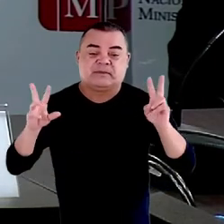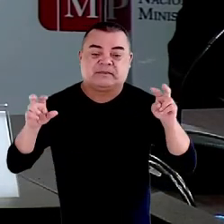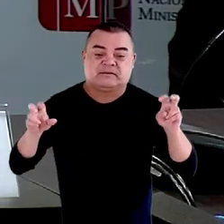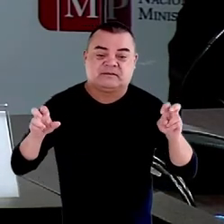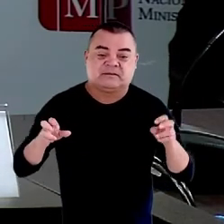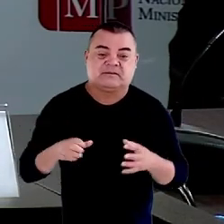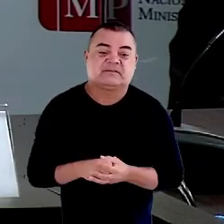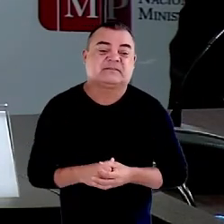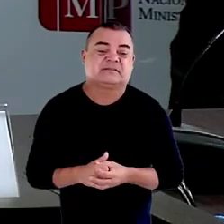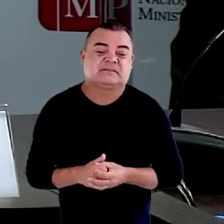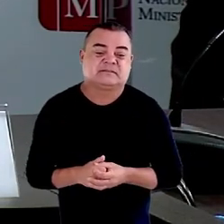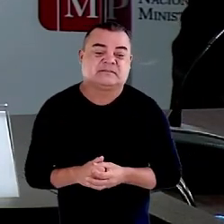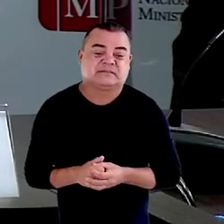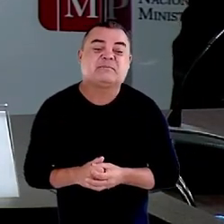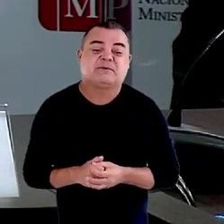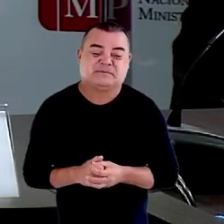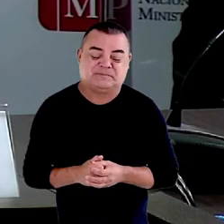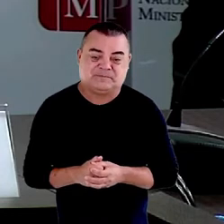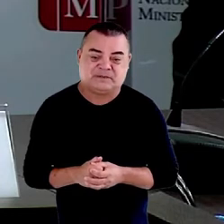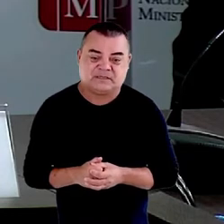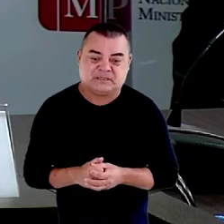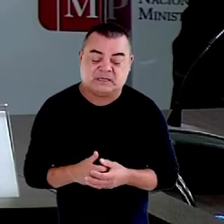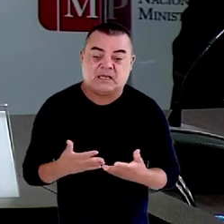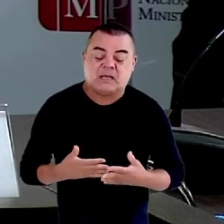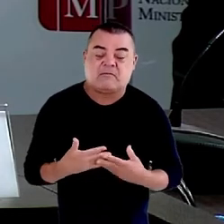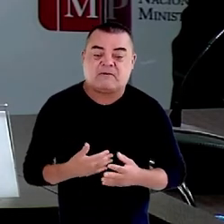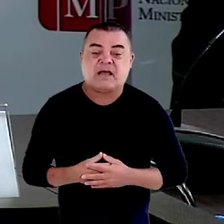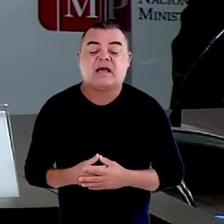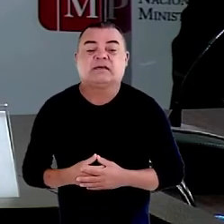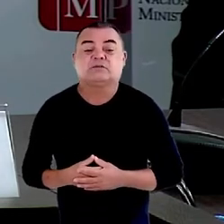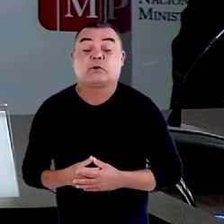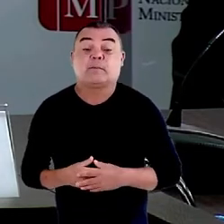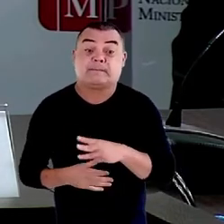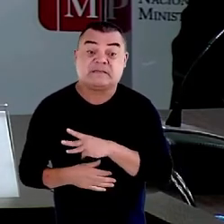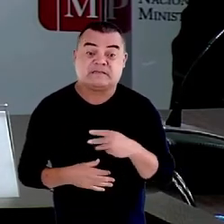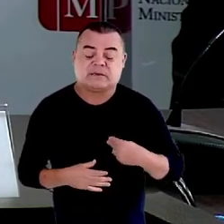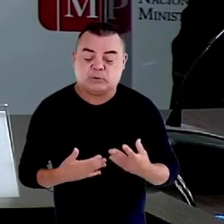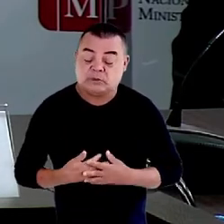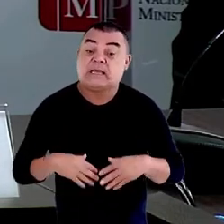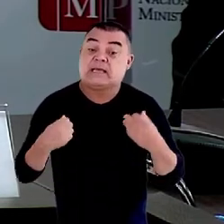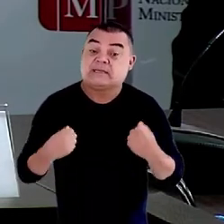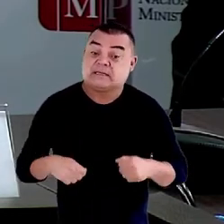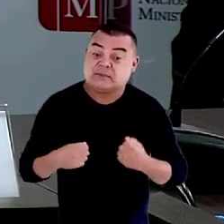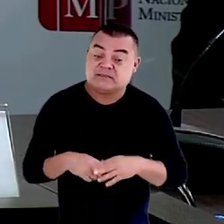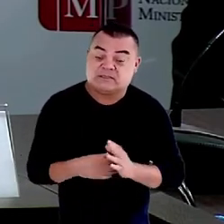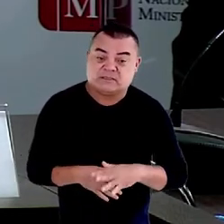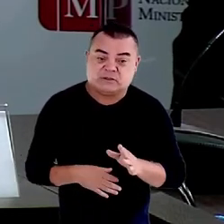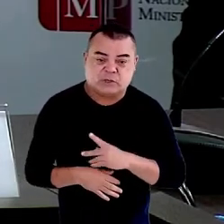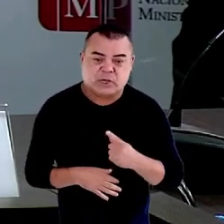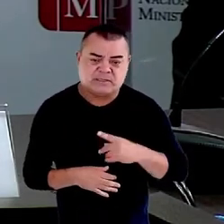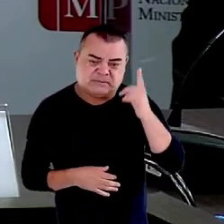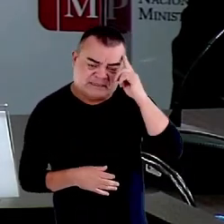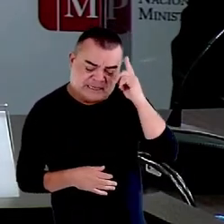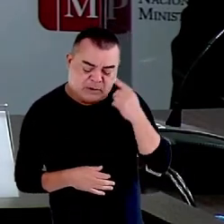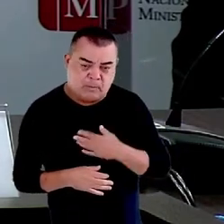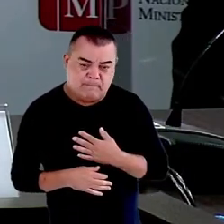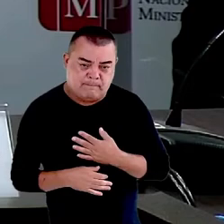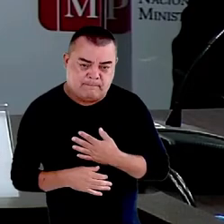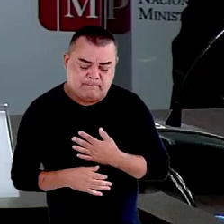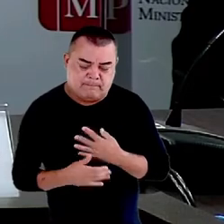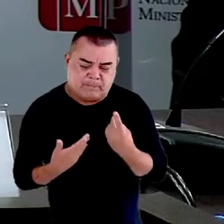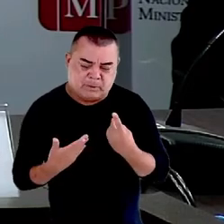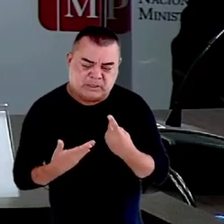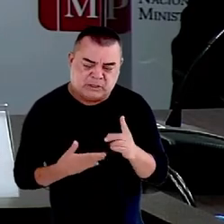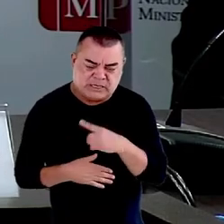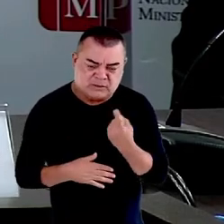que, na verdade, dizem com a magistratura e com o Ministério Público, que é a necessidade de a gente repensar um pouco as nossas instituições